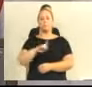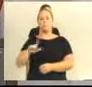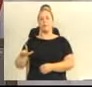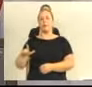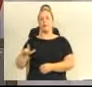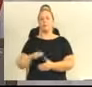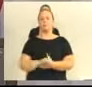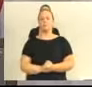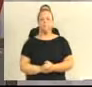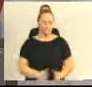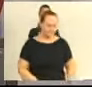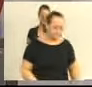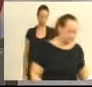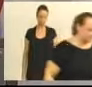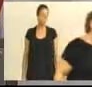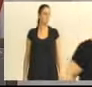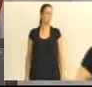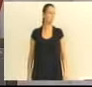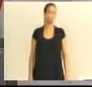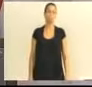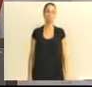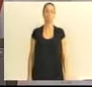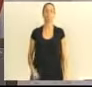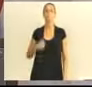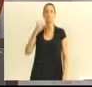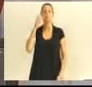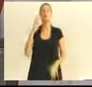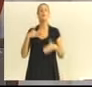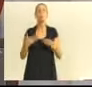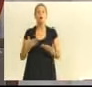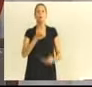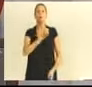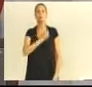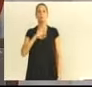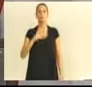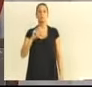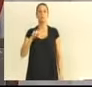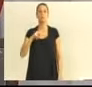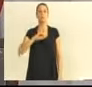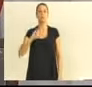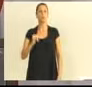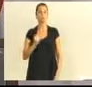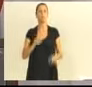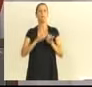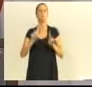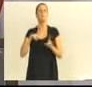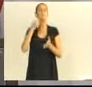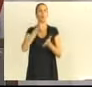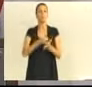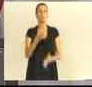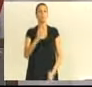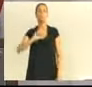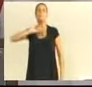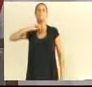World Team, que eu ainda não sei qual é o CNPJ, vereador Jefferson Forrest. Mas pagou 30 mil reais